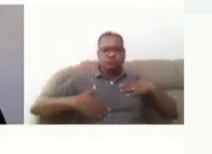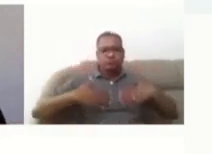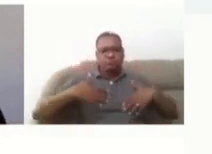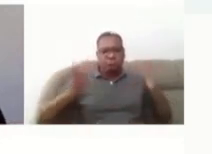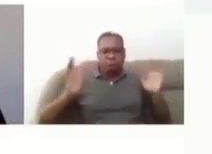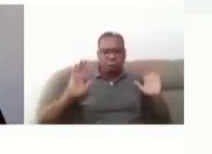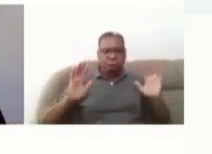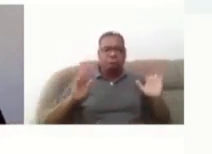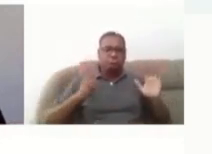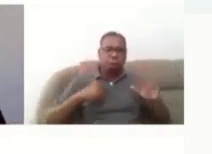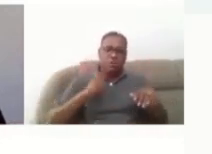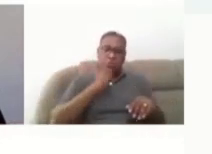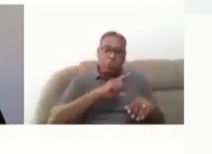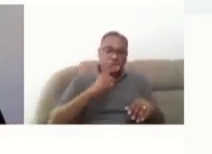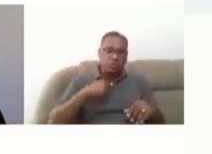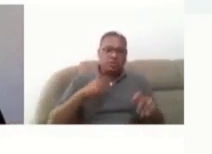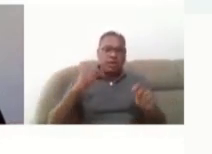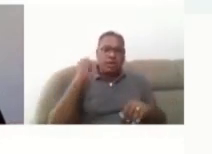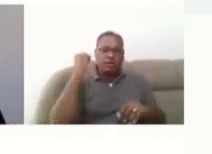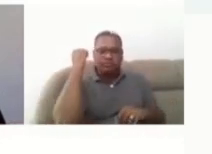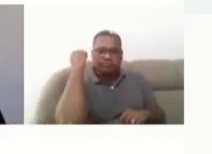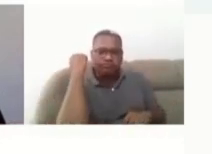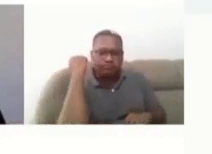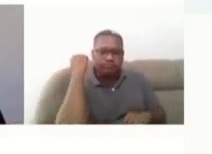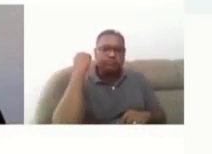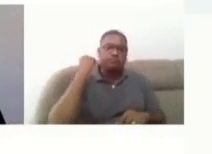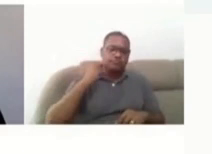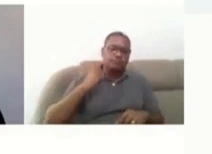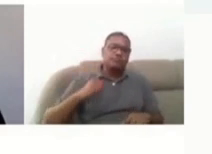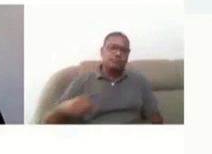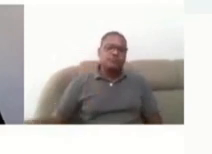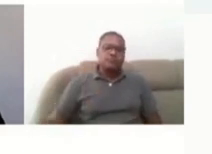acessibilidade para realizar aquela função.